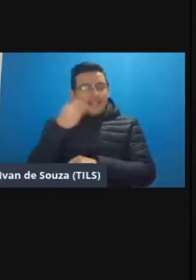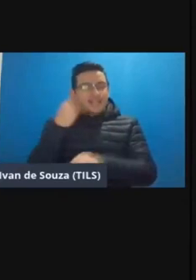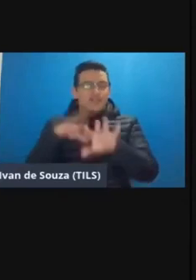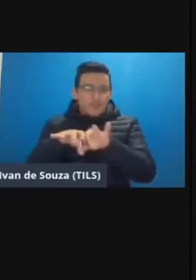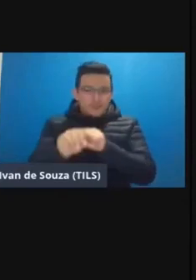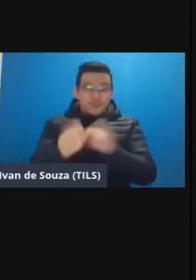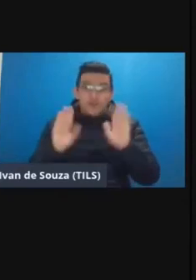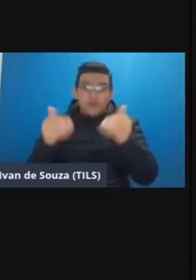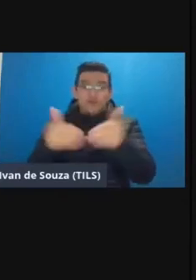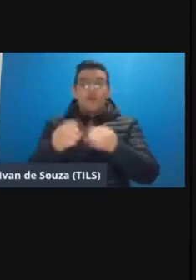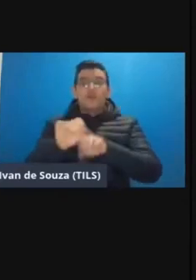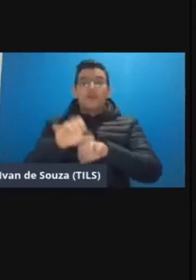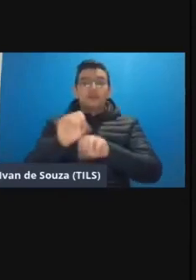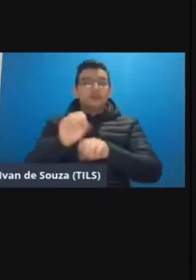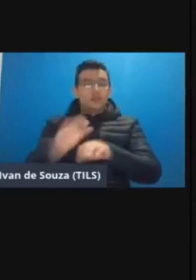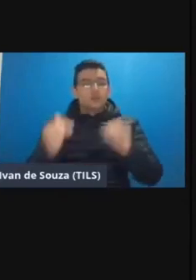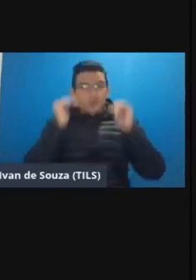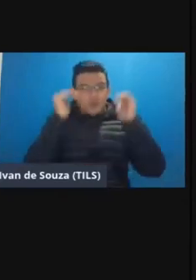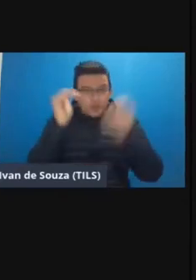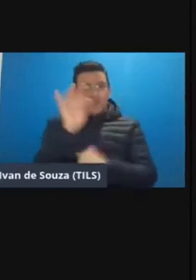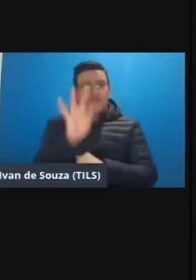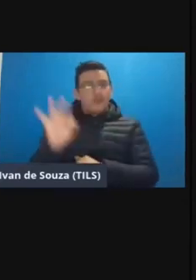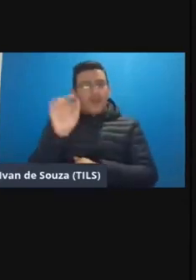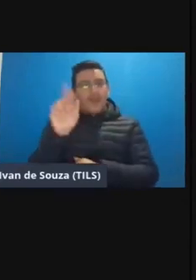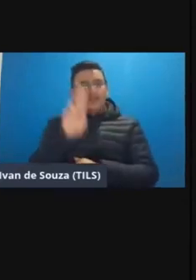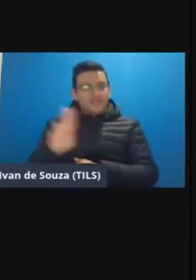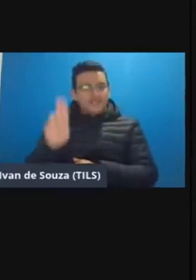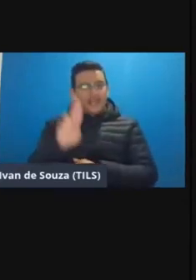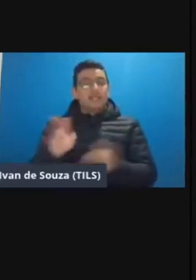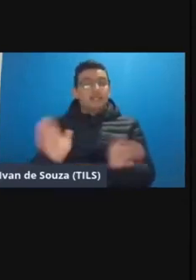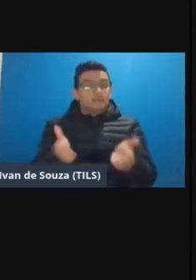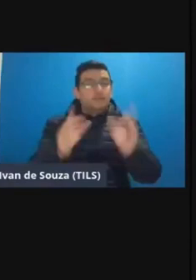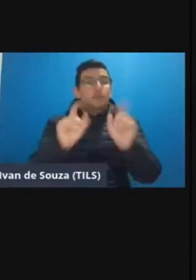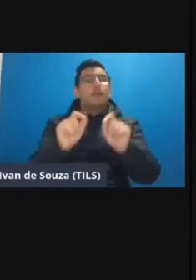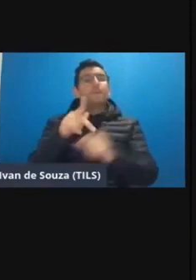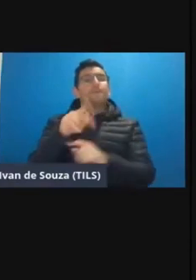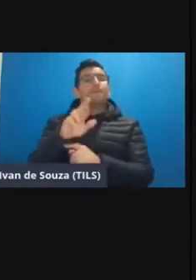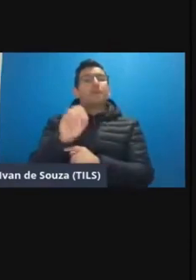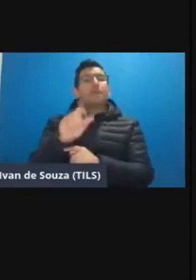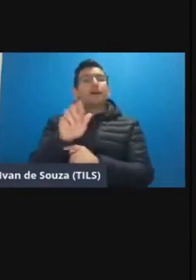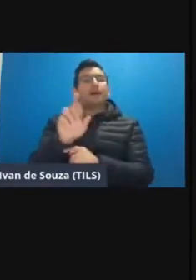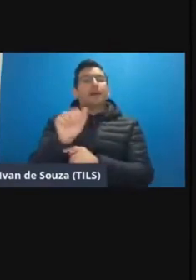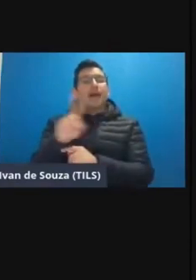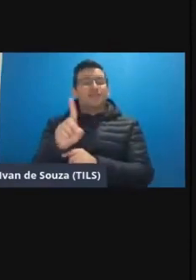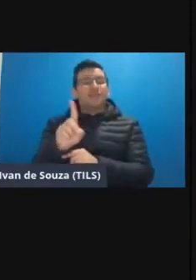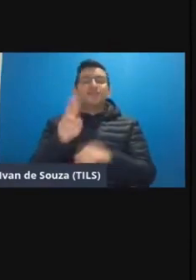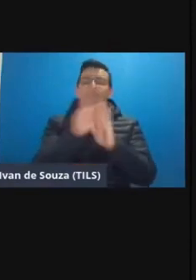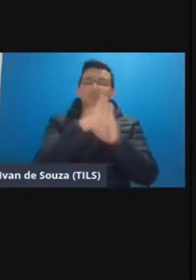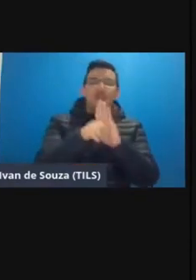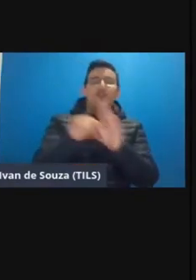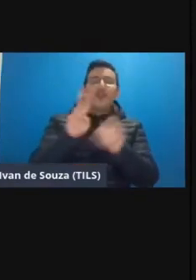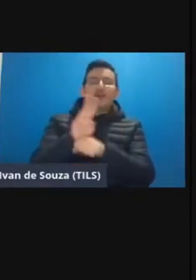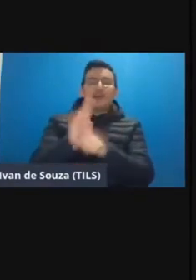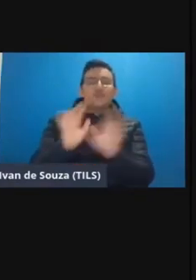para a educação superior é promovido pela prograde ele vai ser esse programa ele vai ser cuidado por